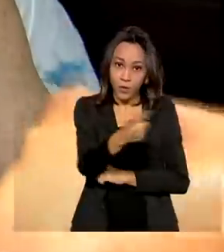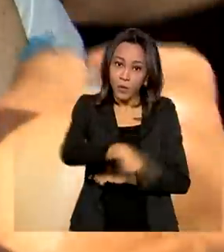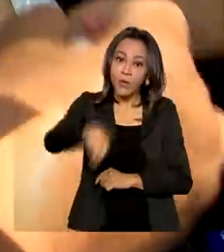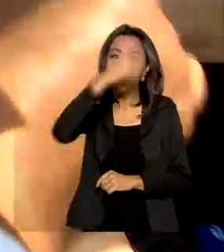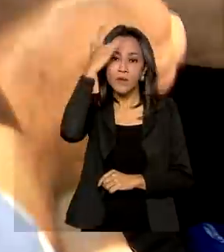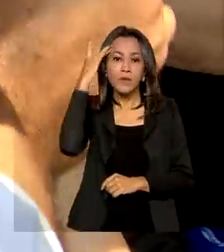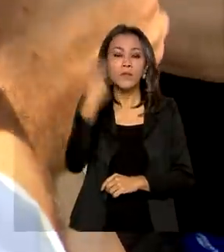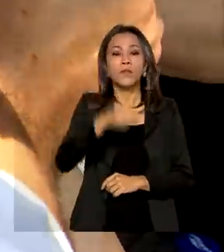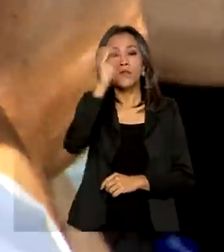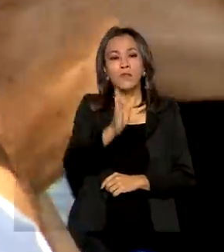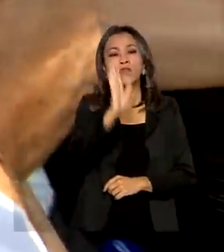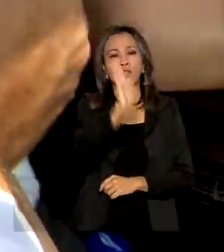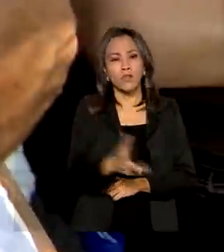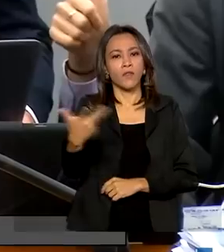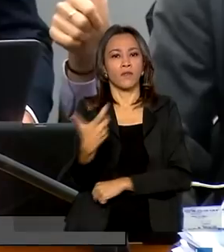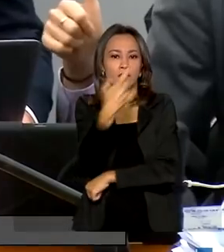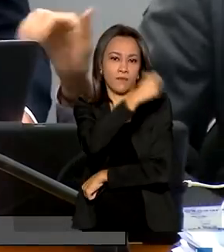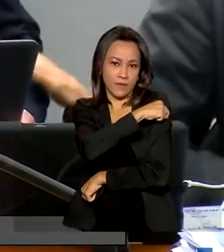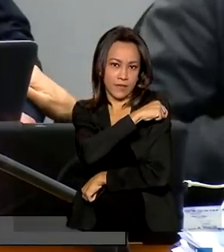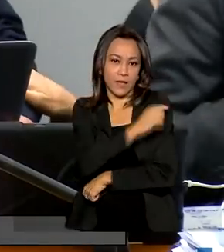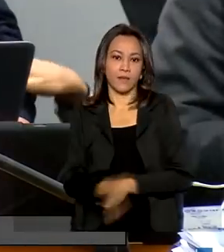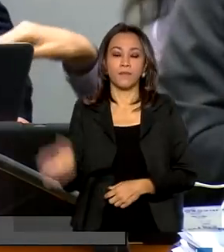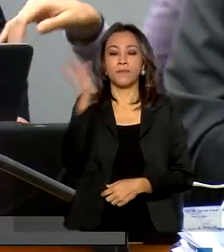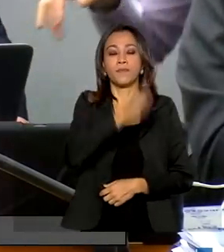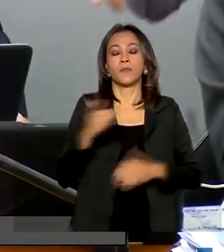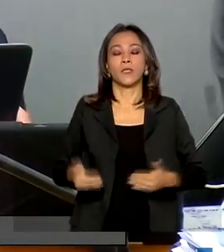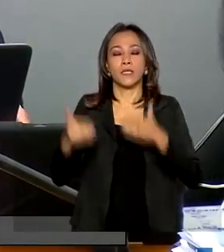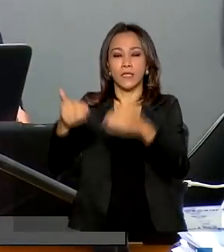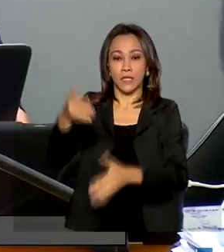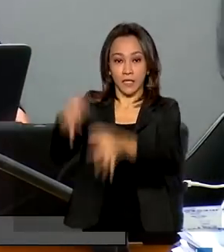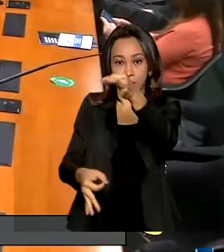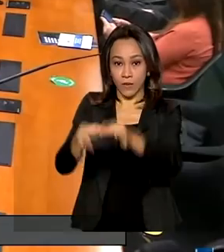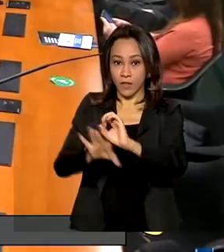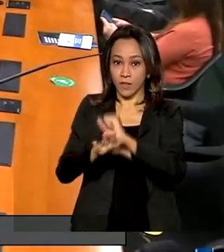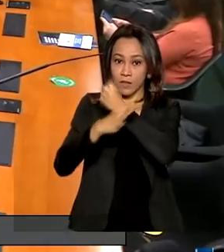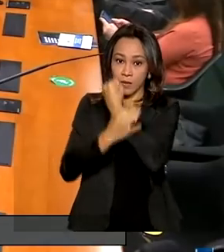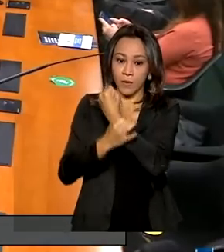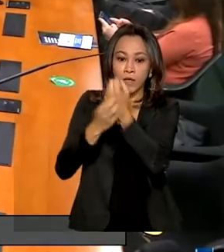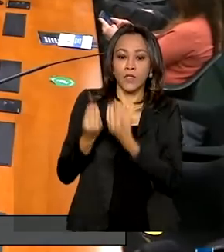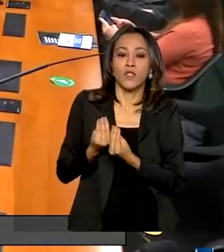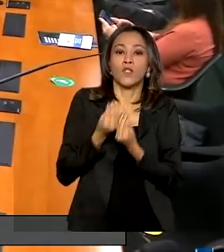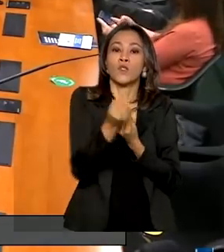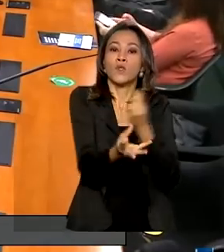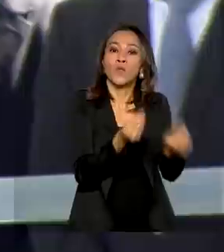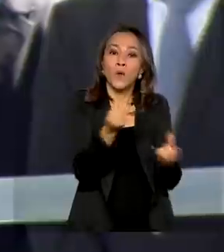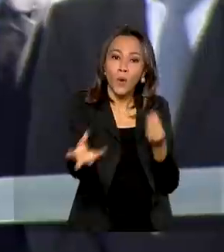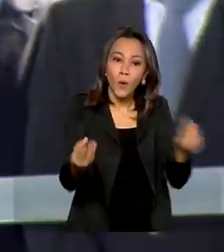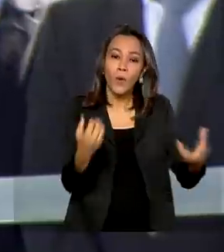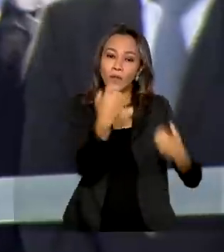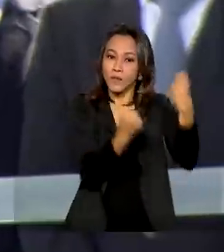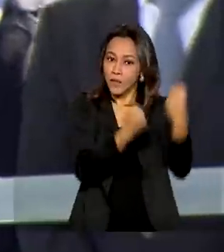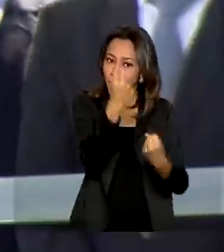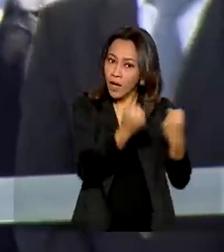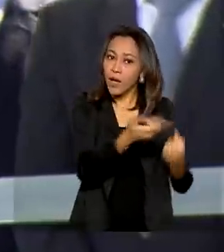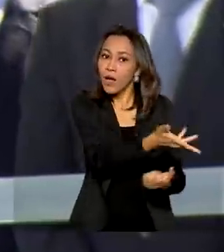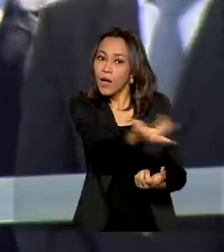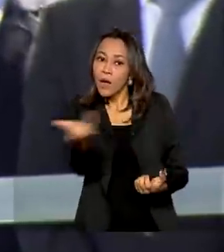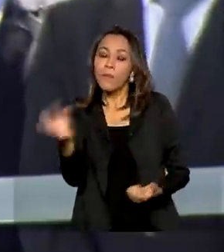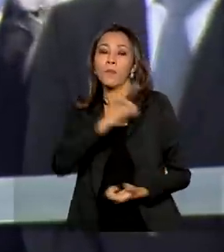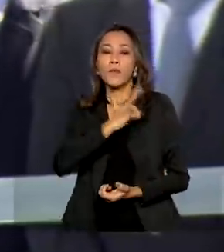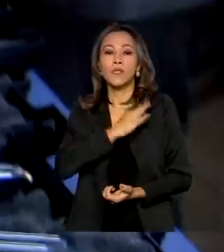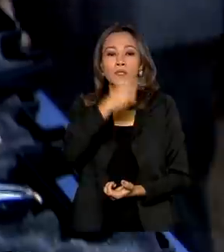Covid-19. Ministério da Justiça e Segurança Pública doa equipamentos e viaturas para polícias de 23